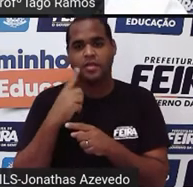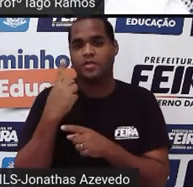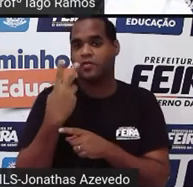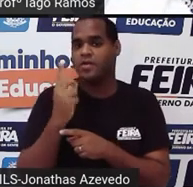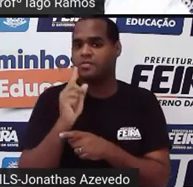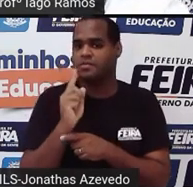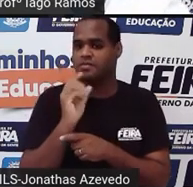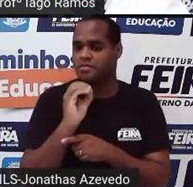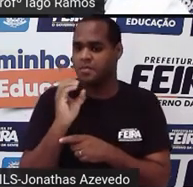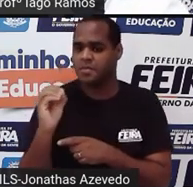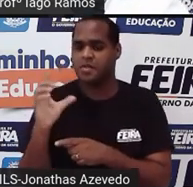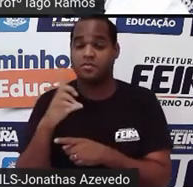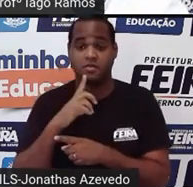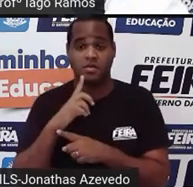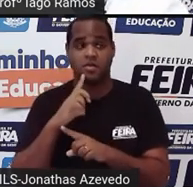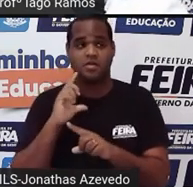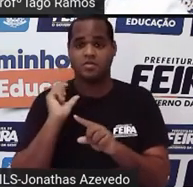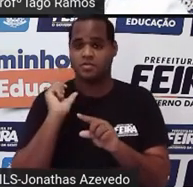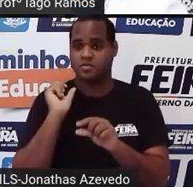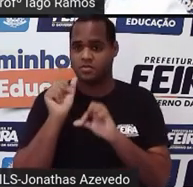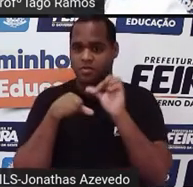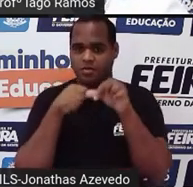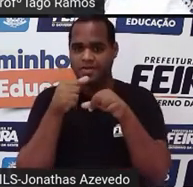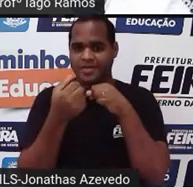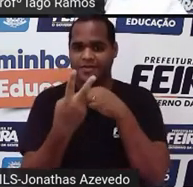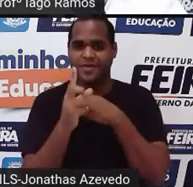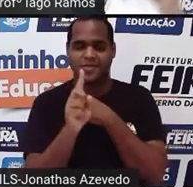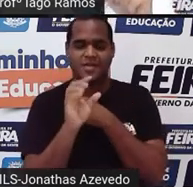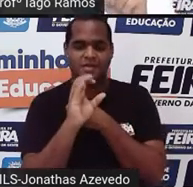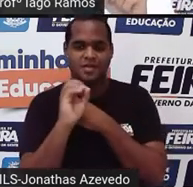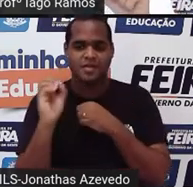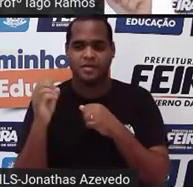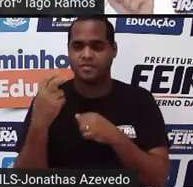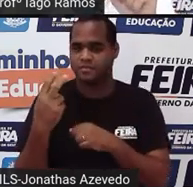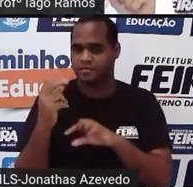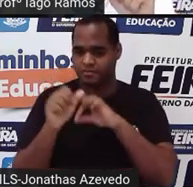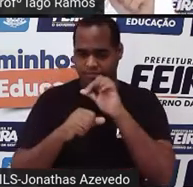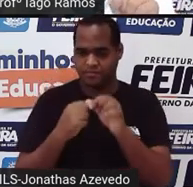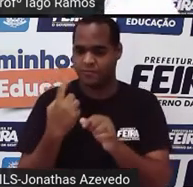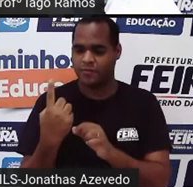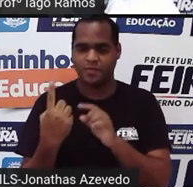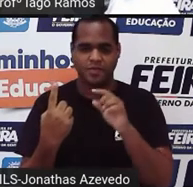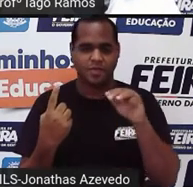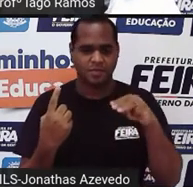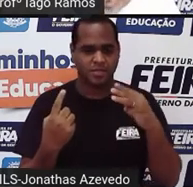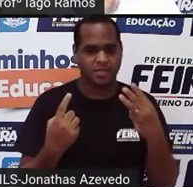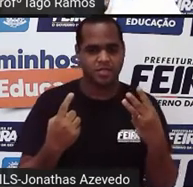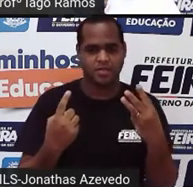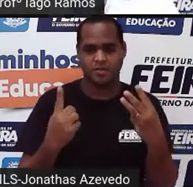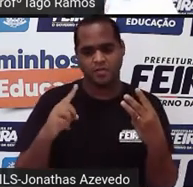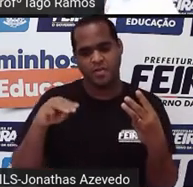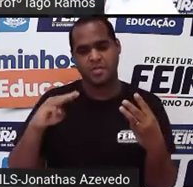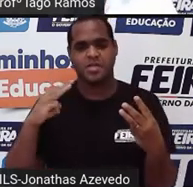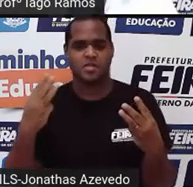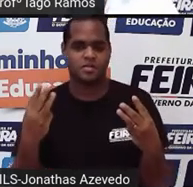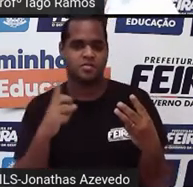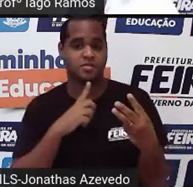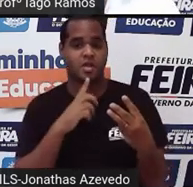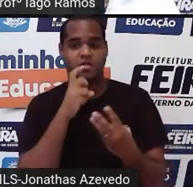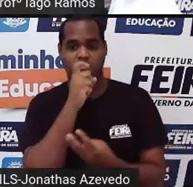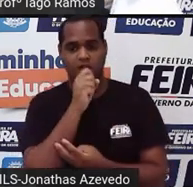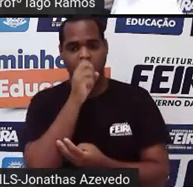em dois... E como está ali em laranja,